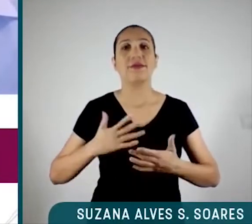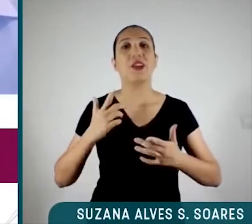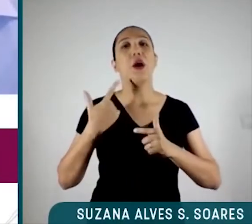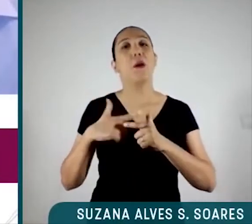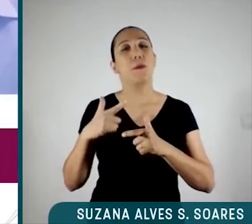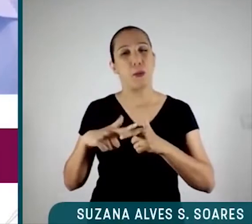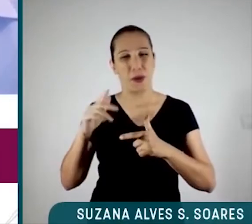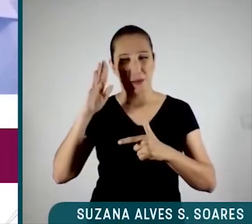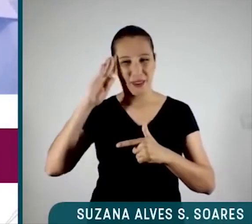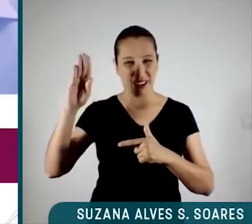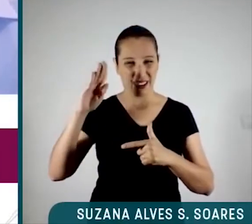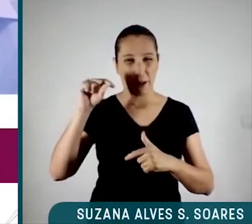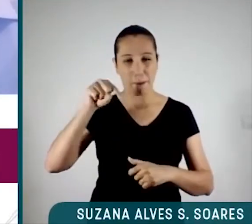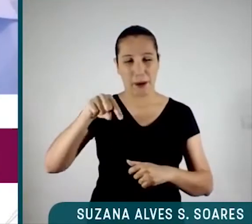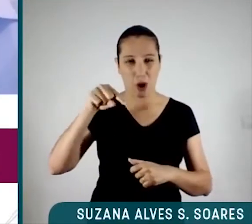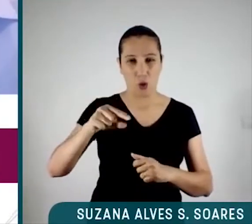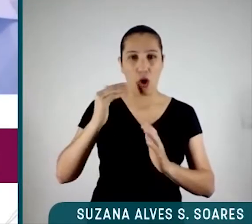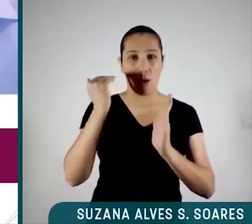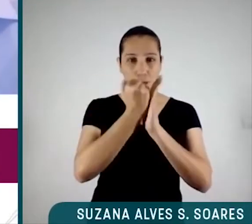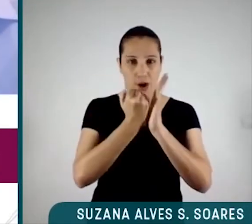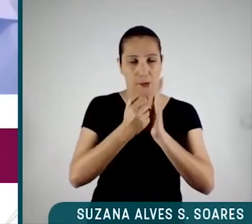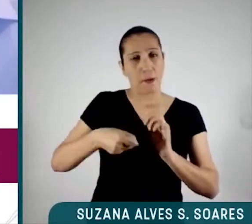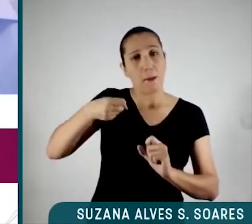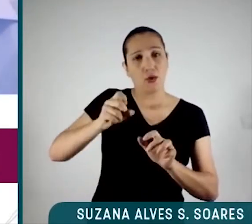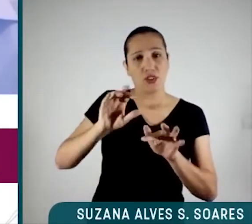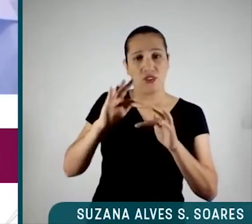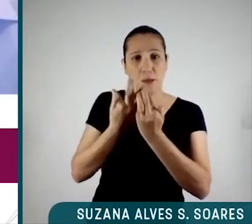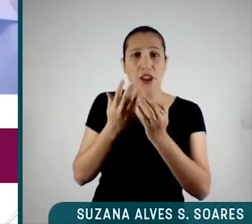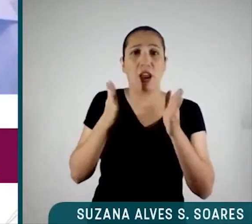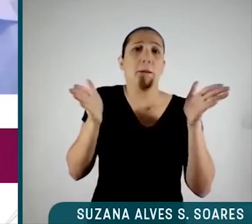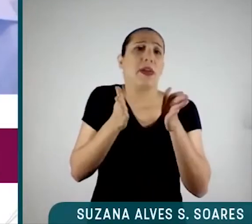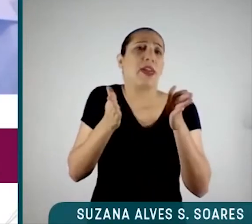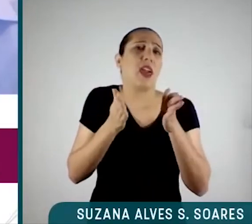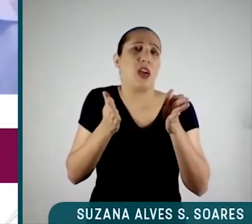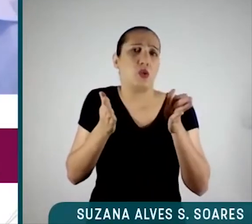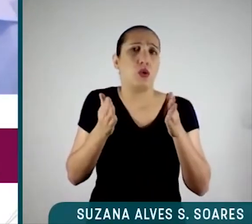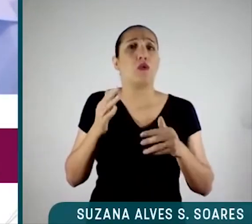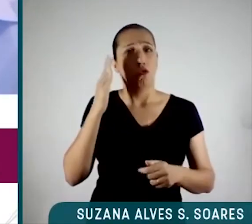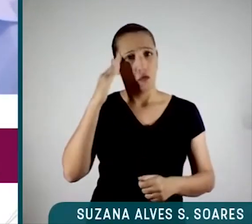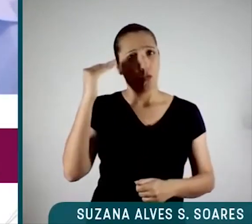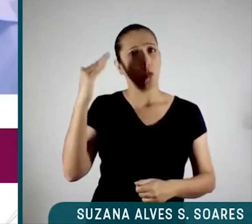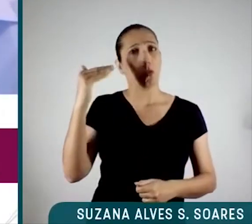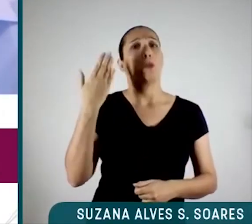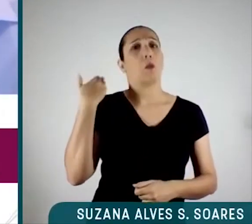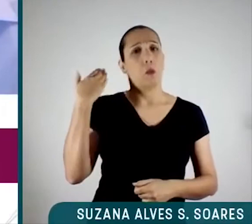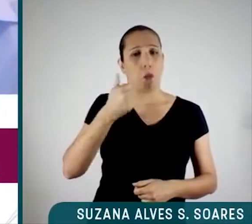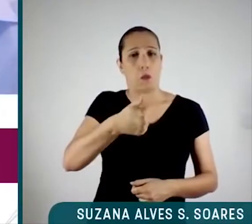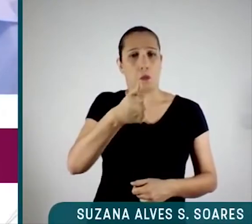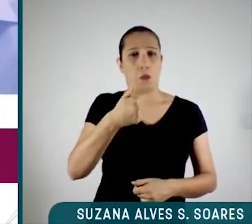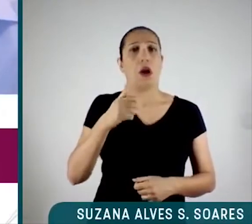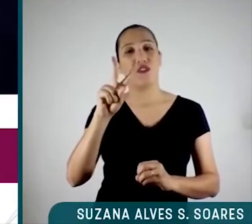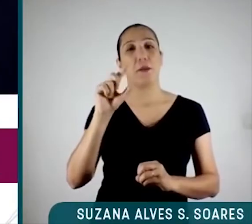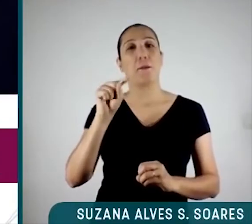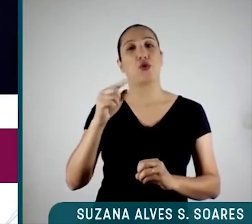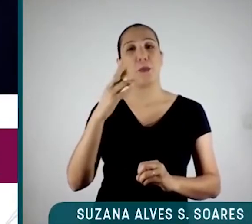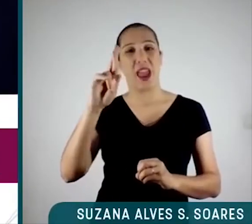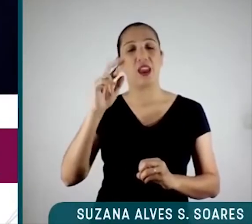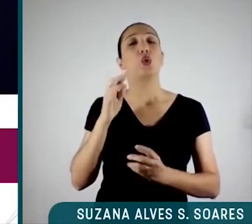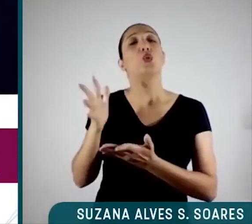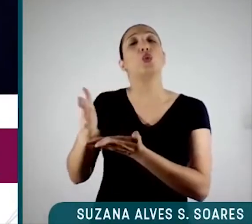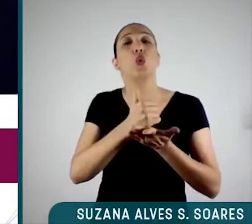programa Bolsa Família é que ele é pequeno demais. Ele teve sucessos muito importantes, custando menos de 0,5% do PIB.